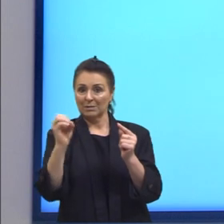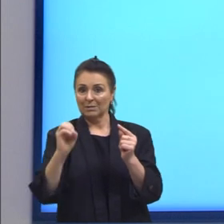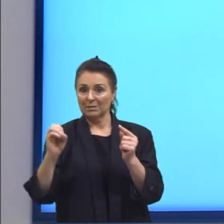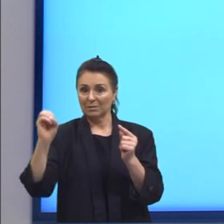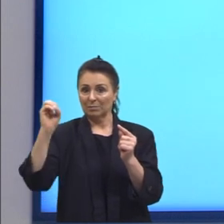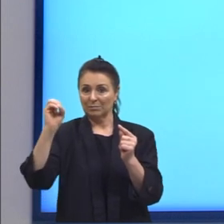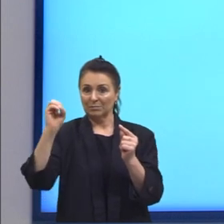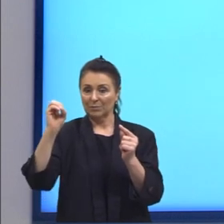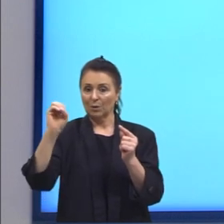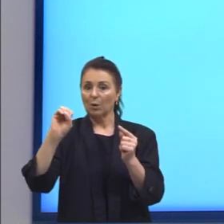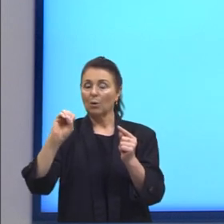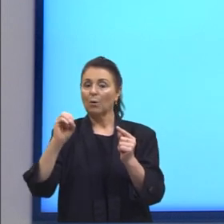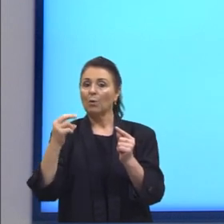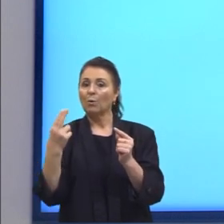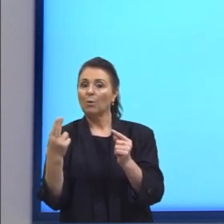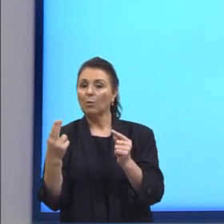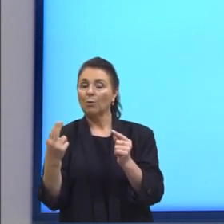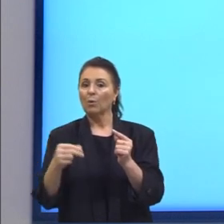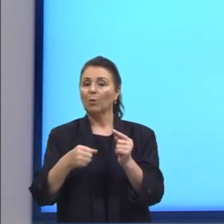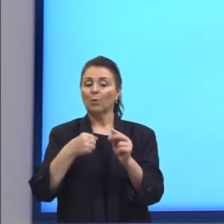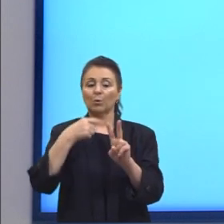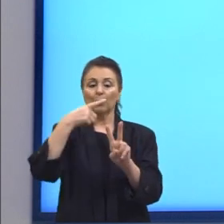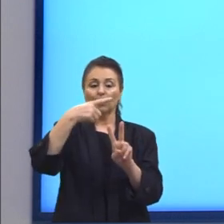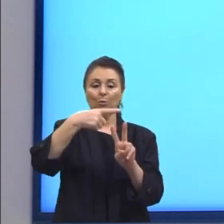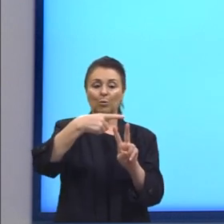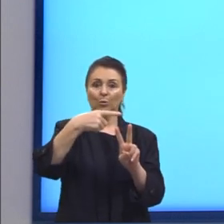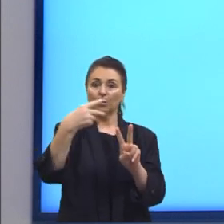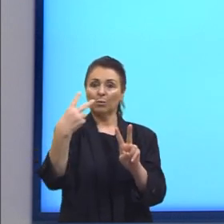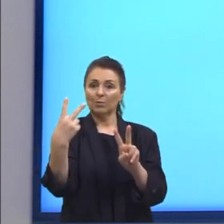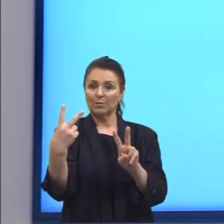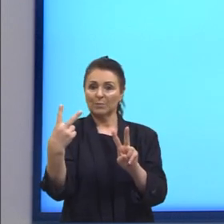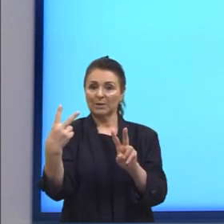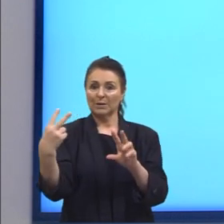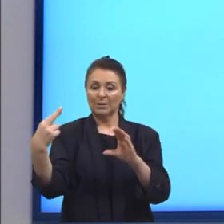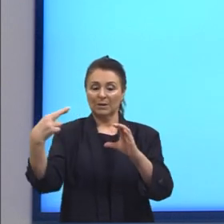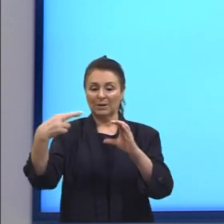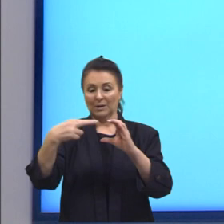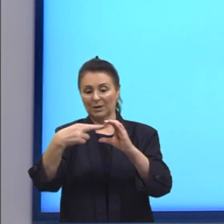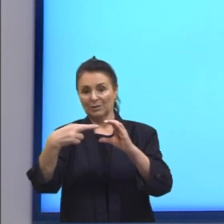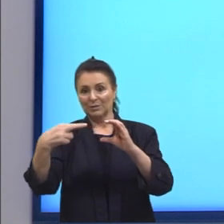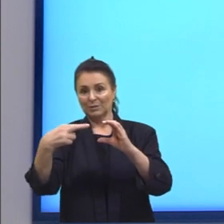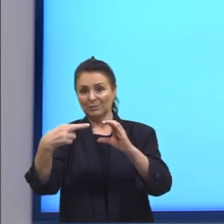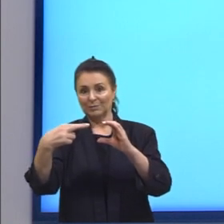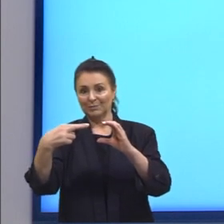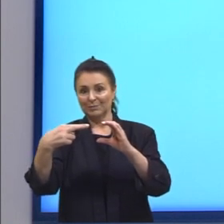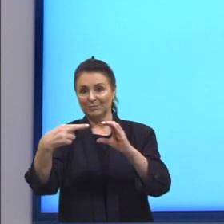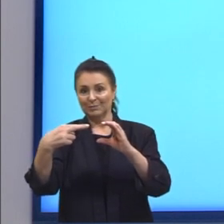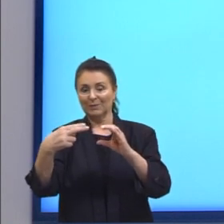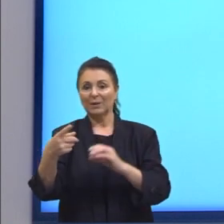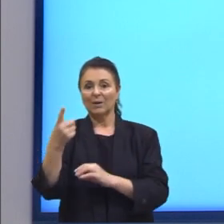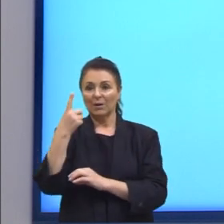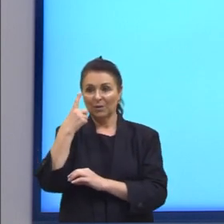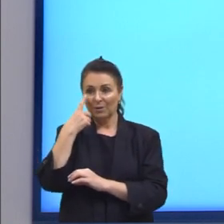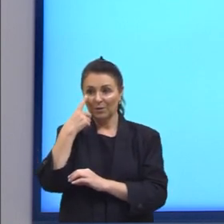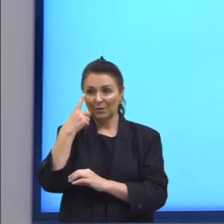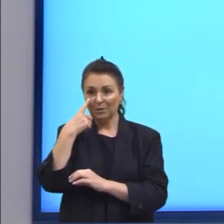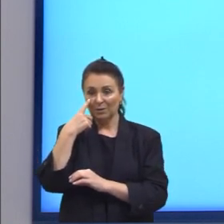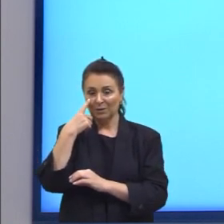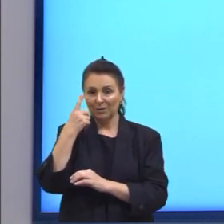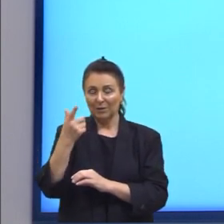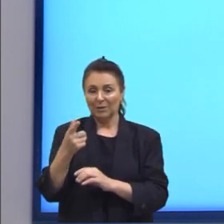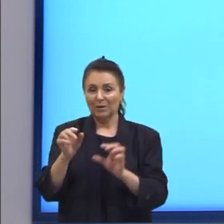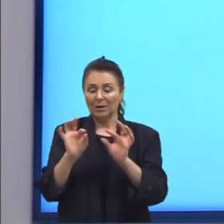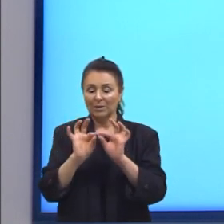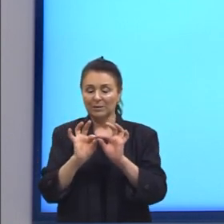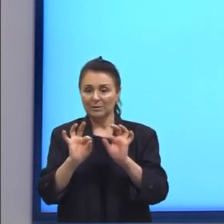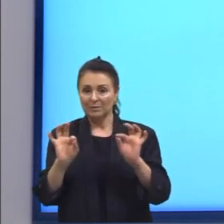ou 2π radianos. Aqui, então, marquei para vocês agora as